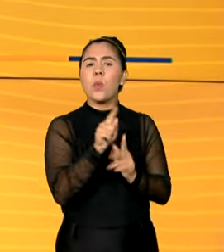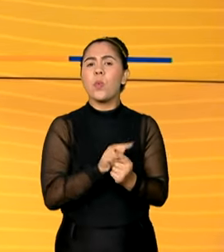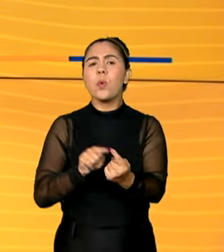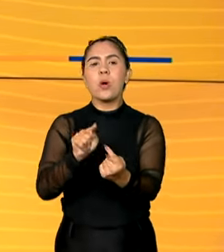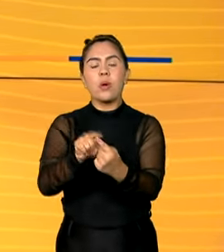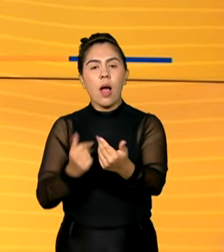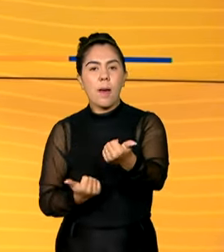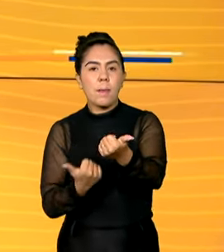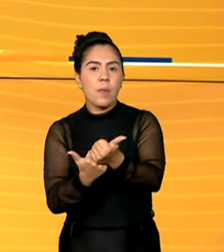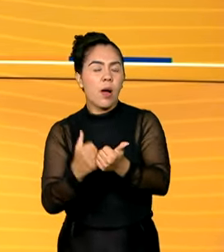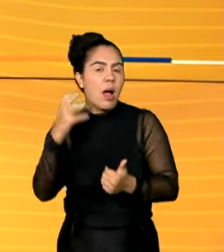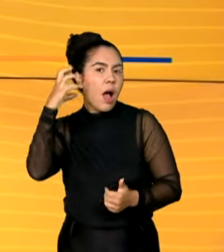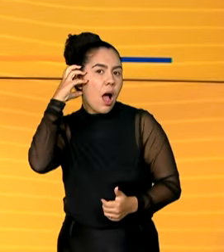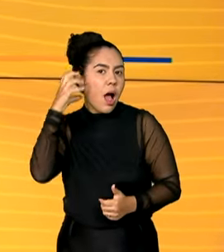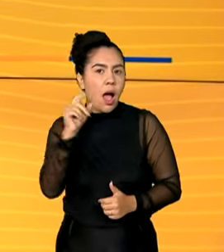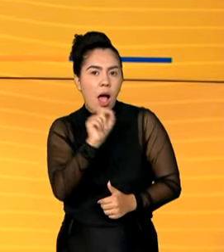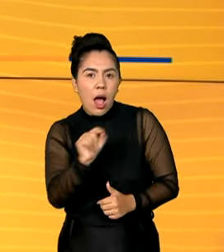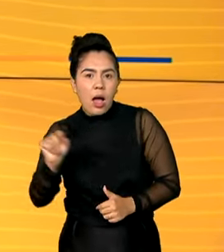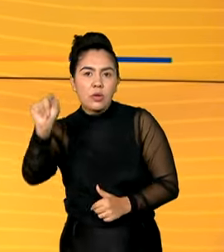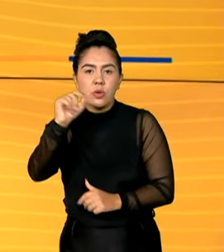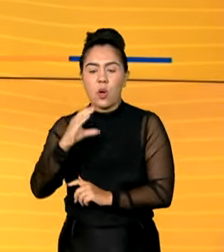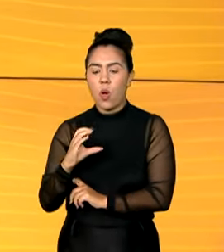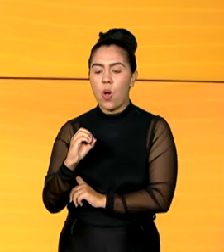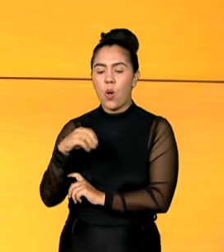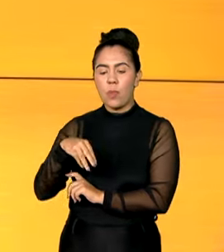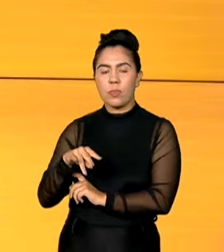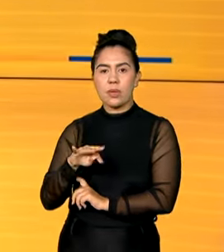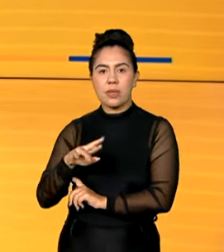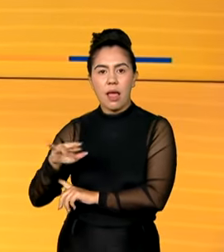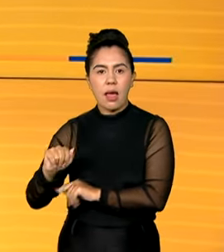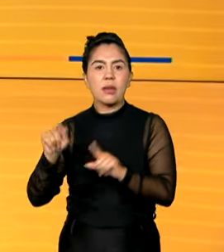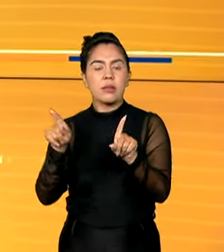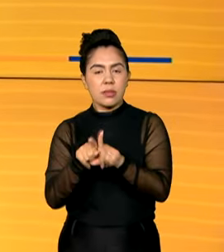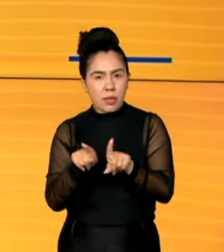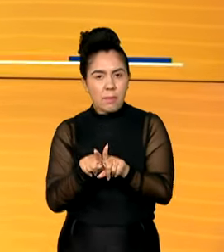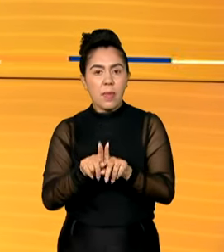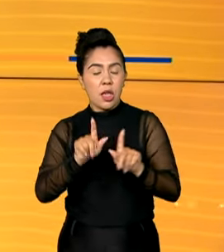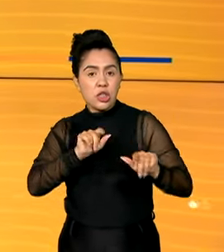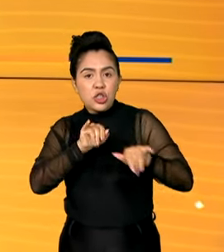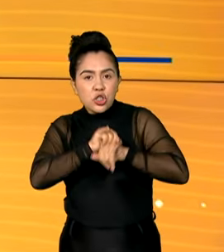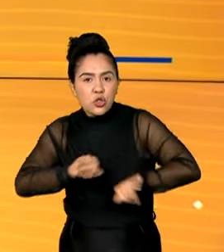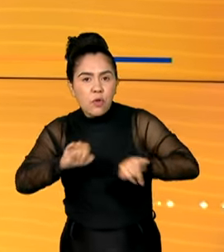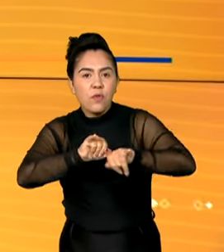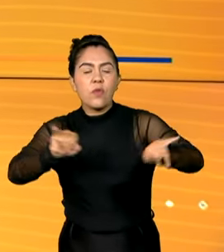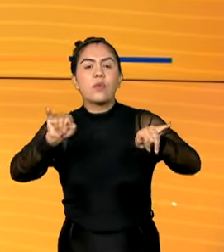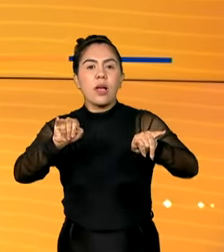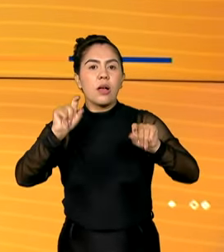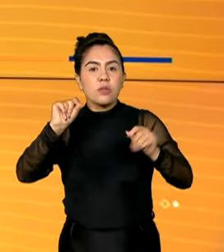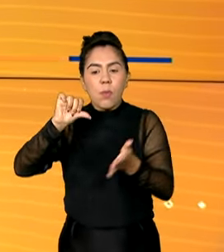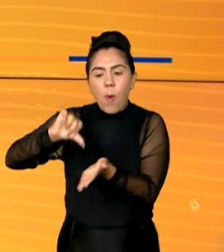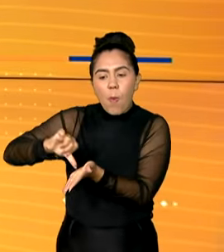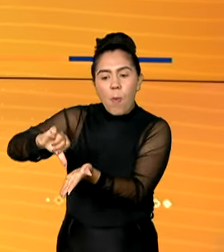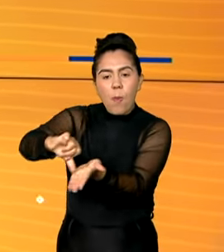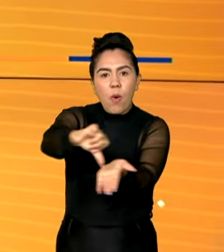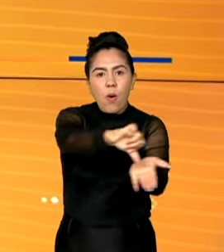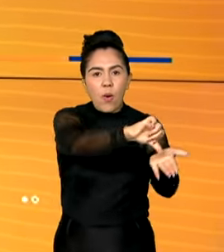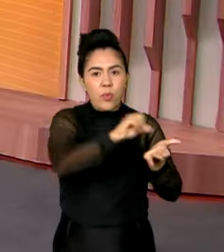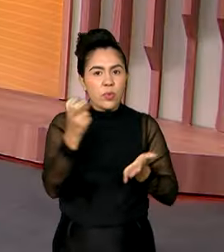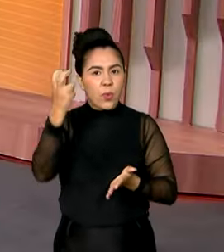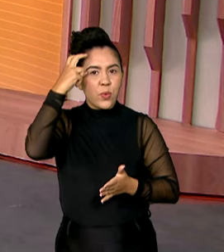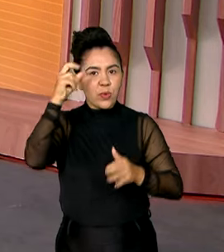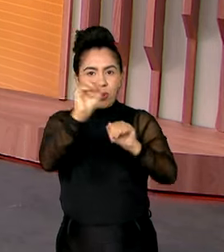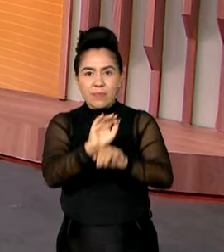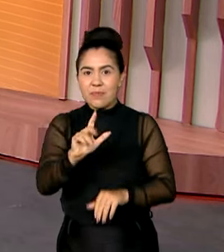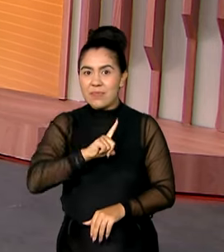rádios comunitárias e, ao mesmo tempo, divulgar as ações dos pontos de cultura espalhados por todo o país.